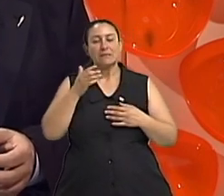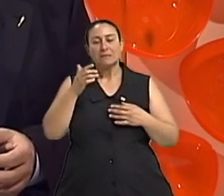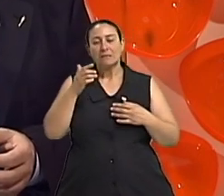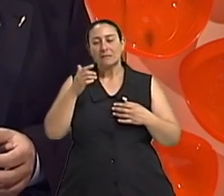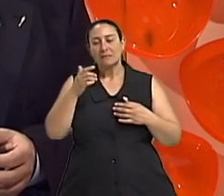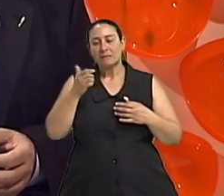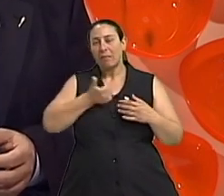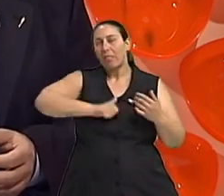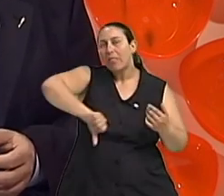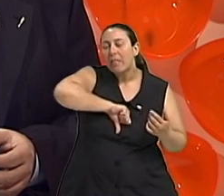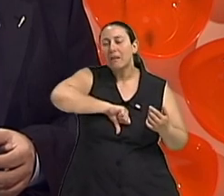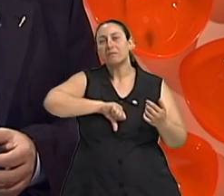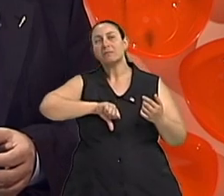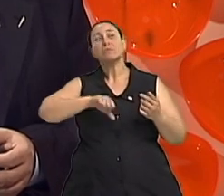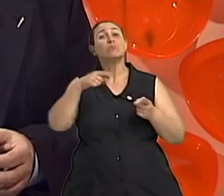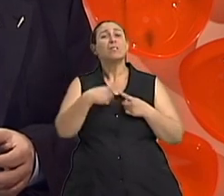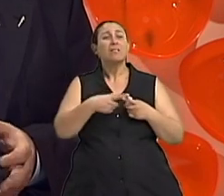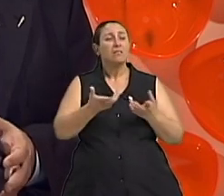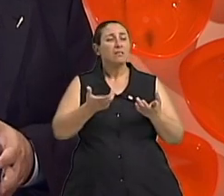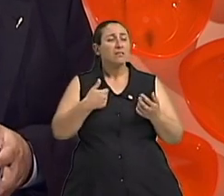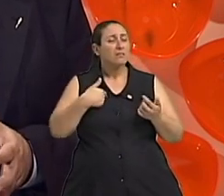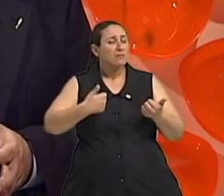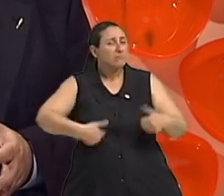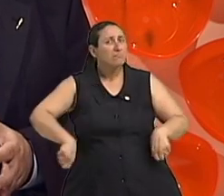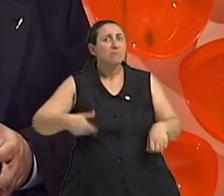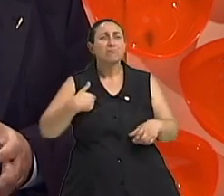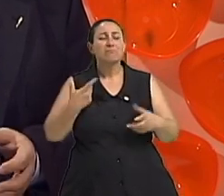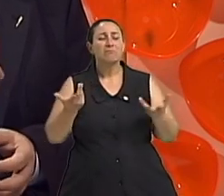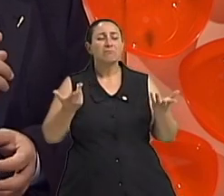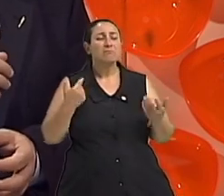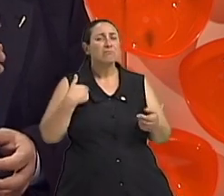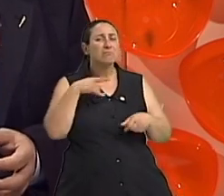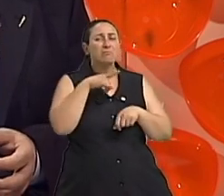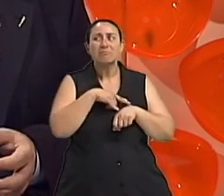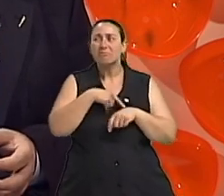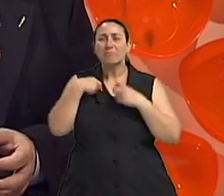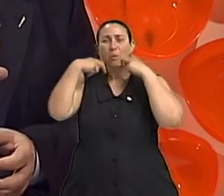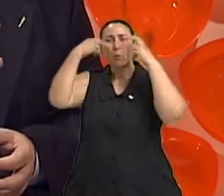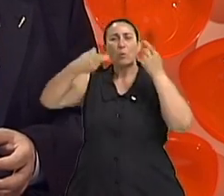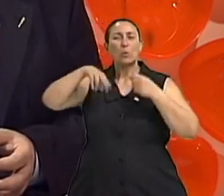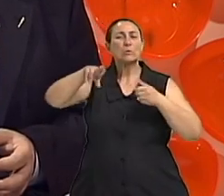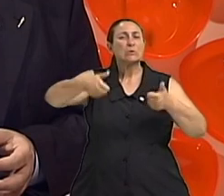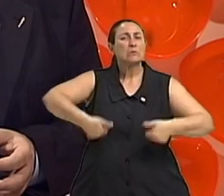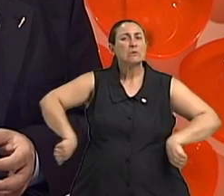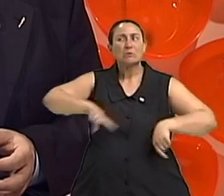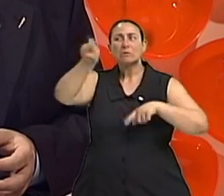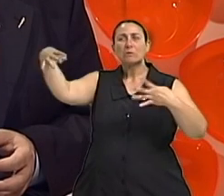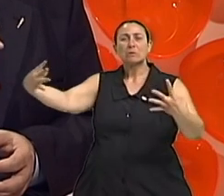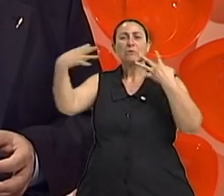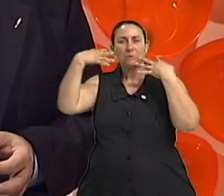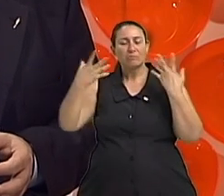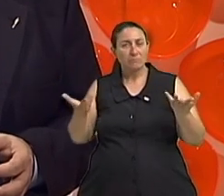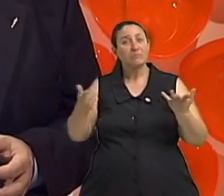a ser a coisa mais importante da vida dela isso caracteriza o